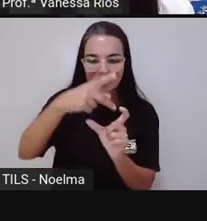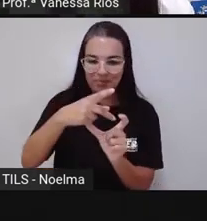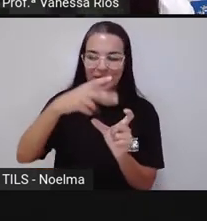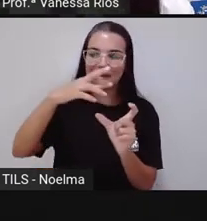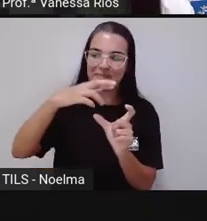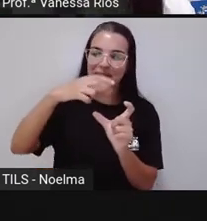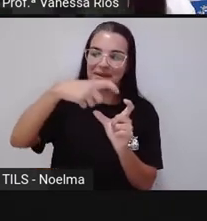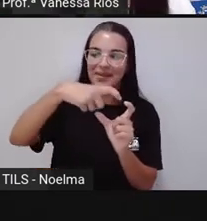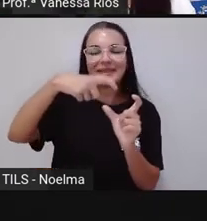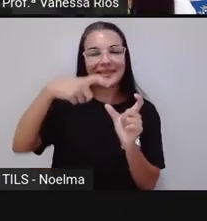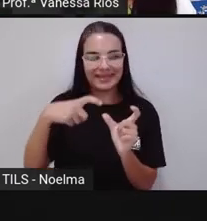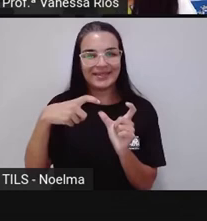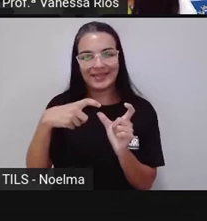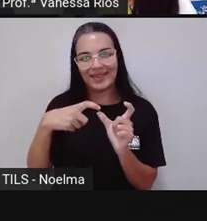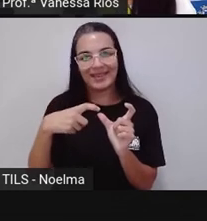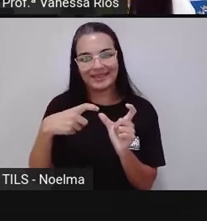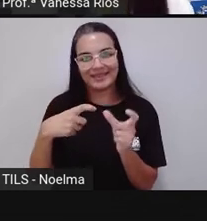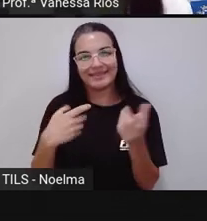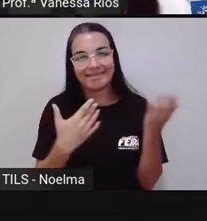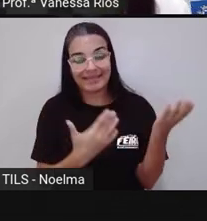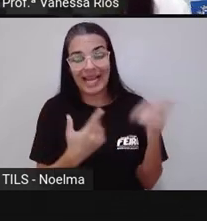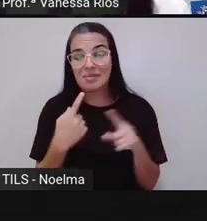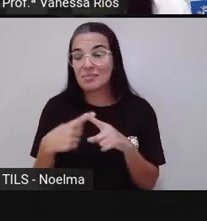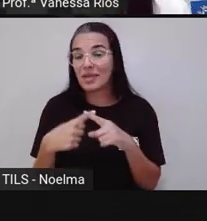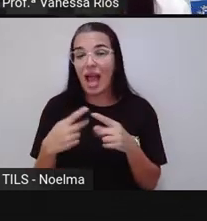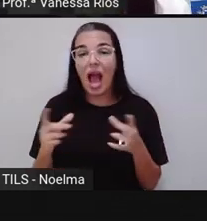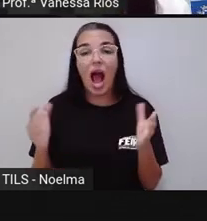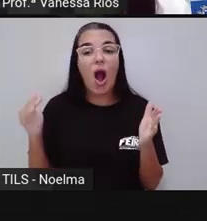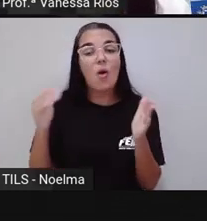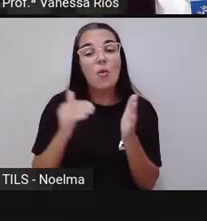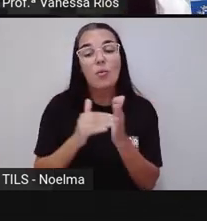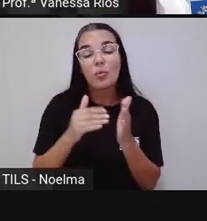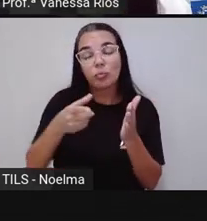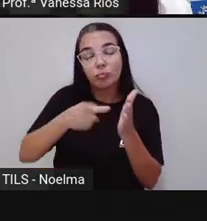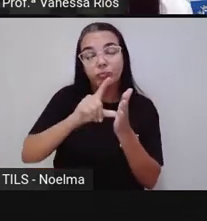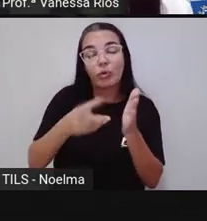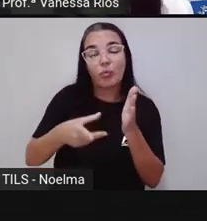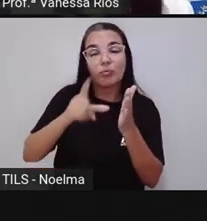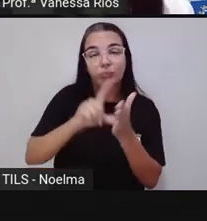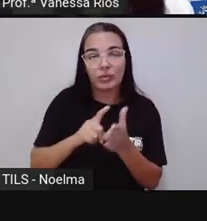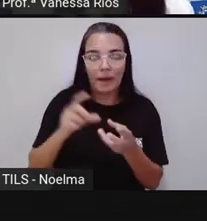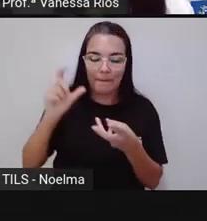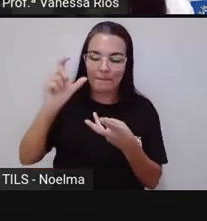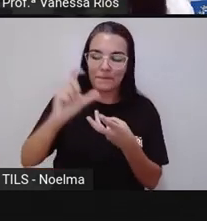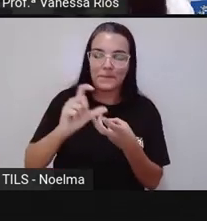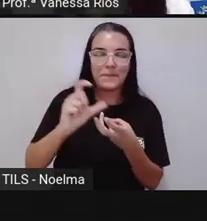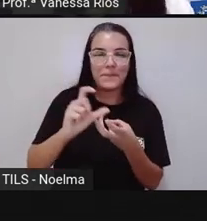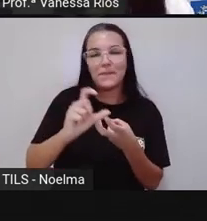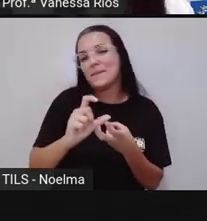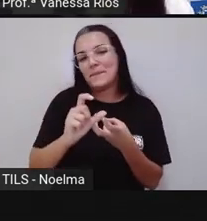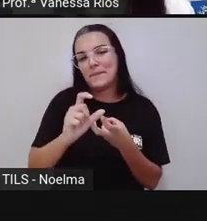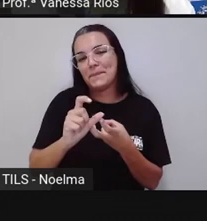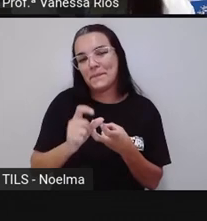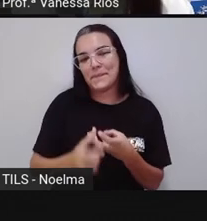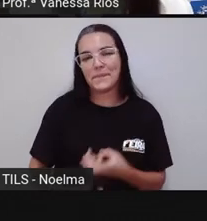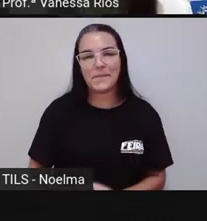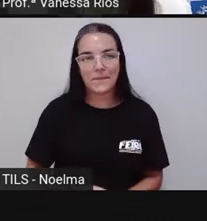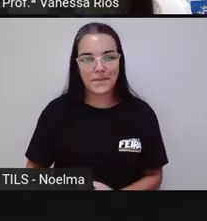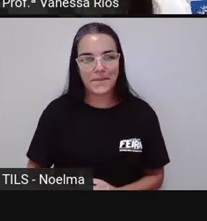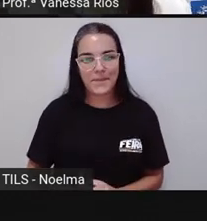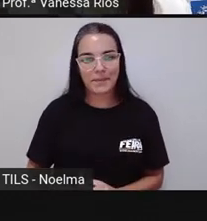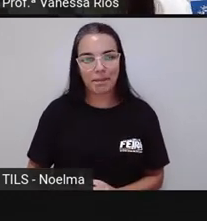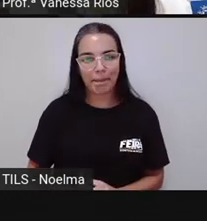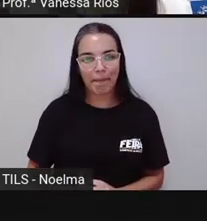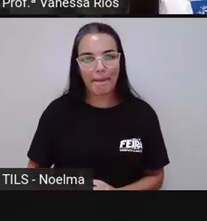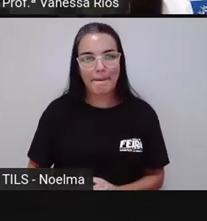proparoxítona. Porque a sílaba tônica é a antifenúltima sílaba. E aí a